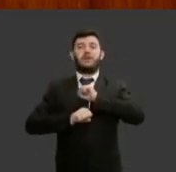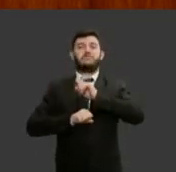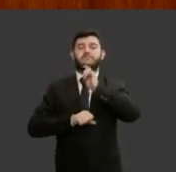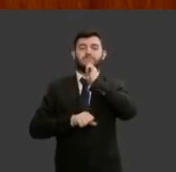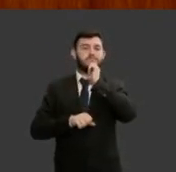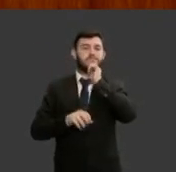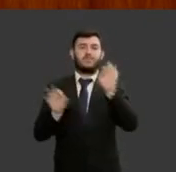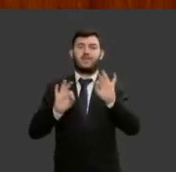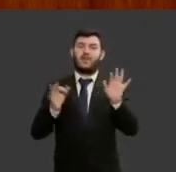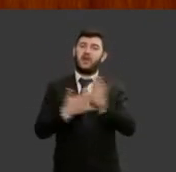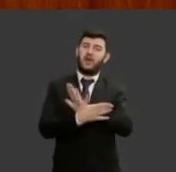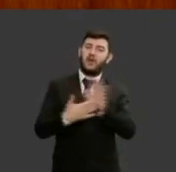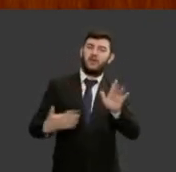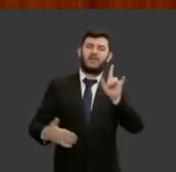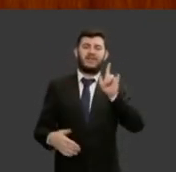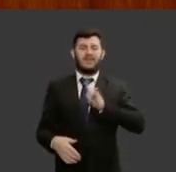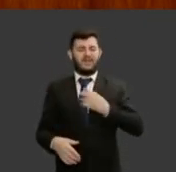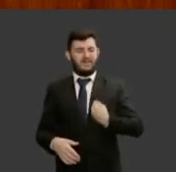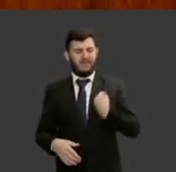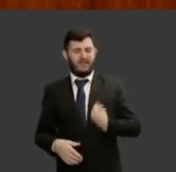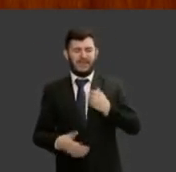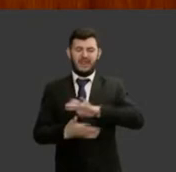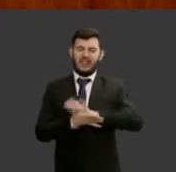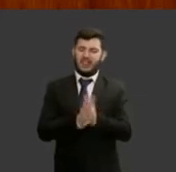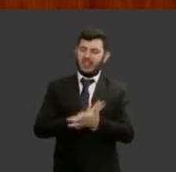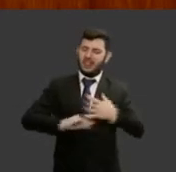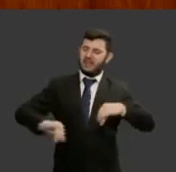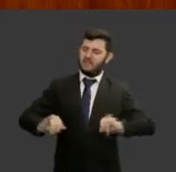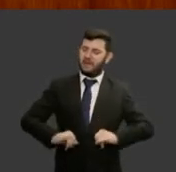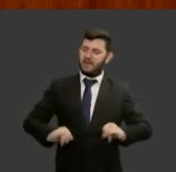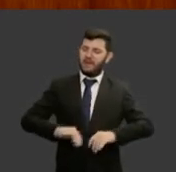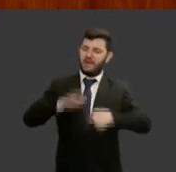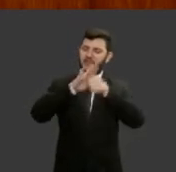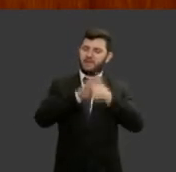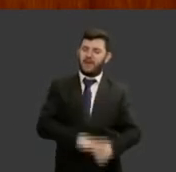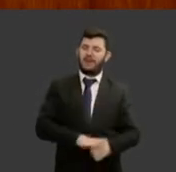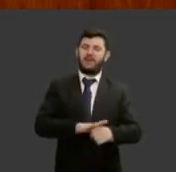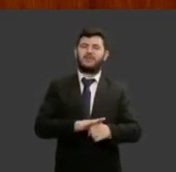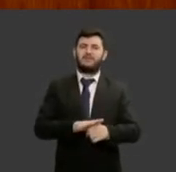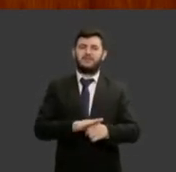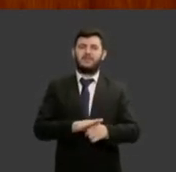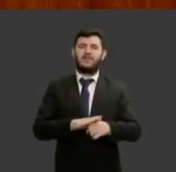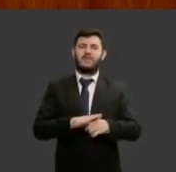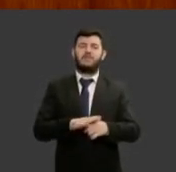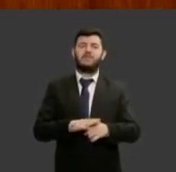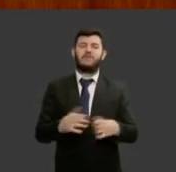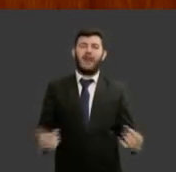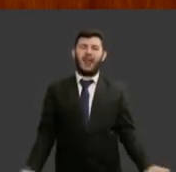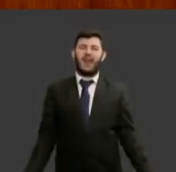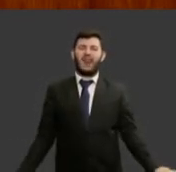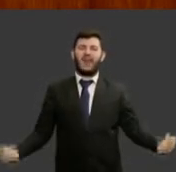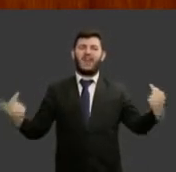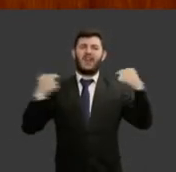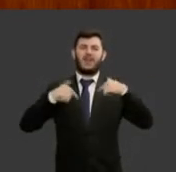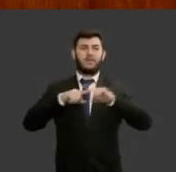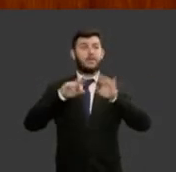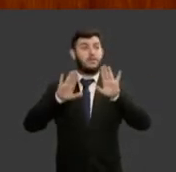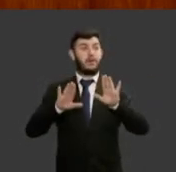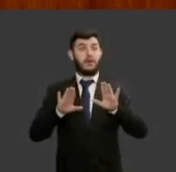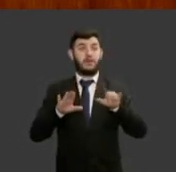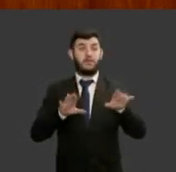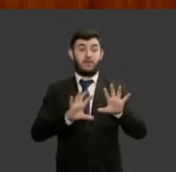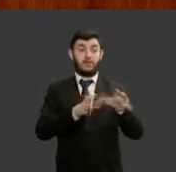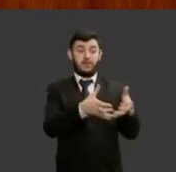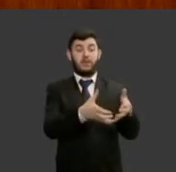opressão de toda sorte de discriminações para essa essas mulheres o tempo parece correr